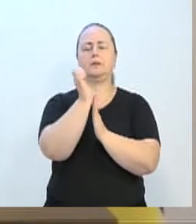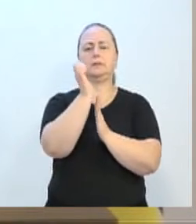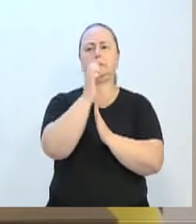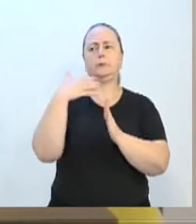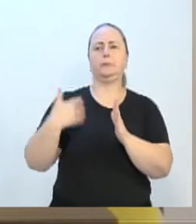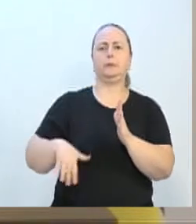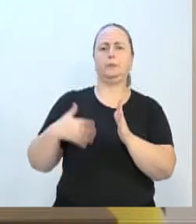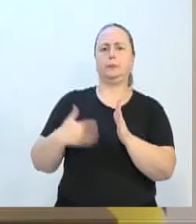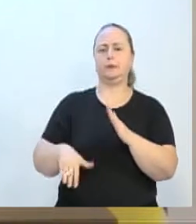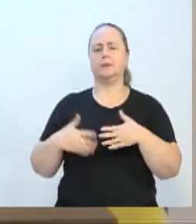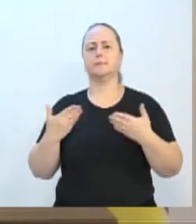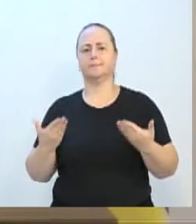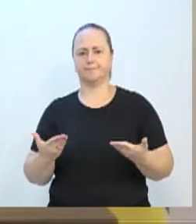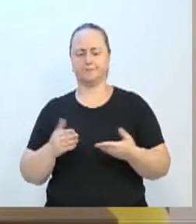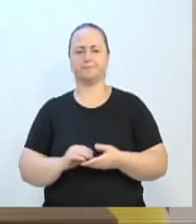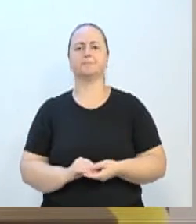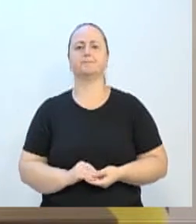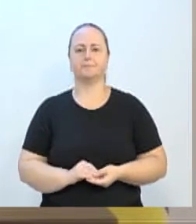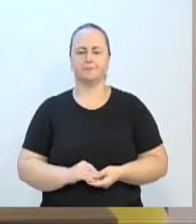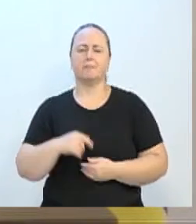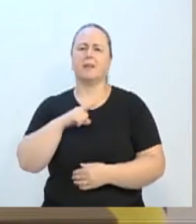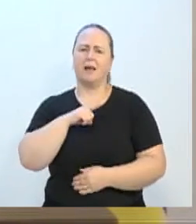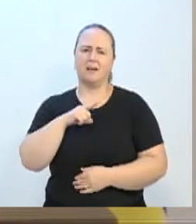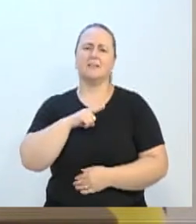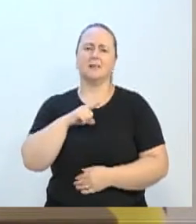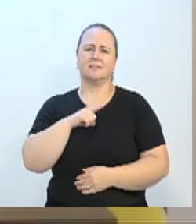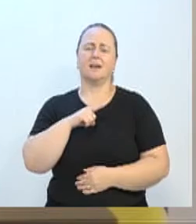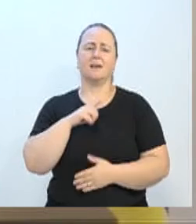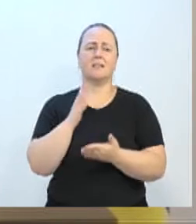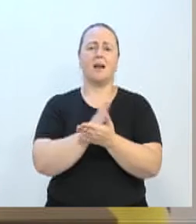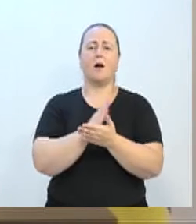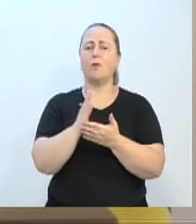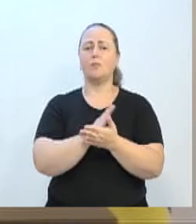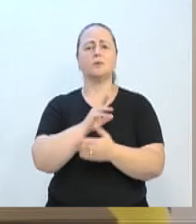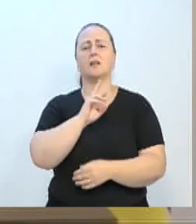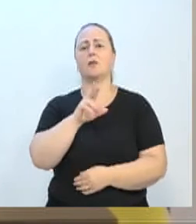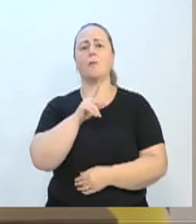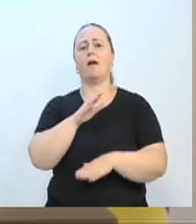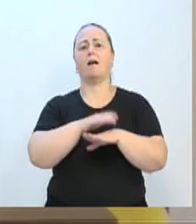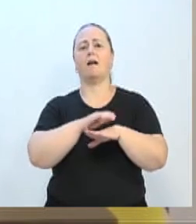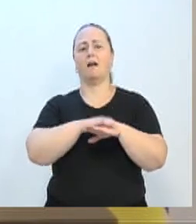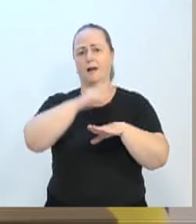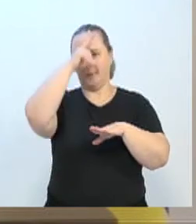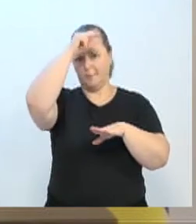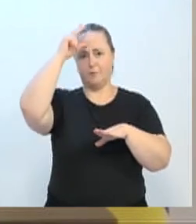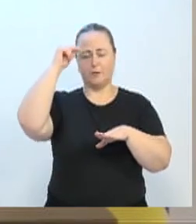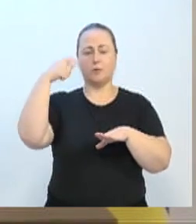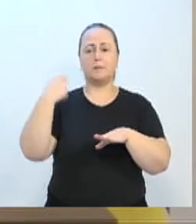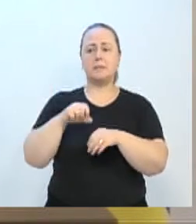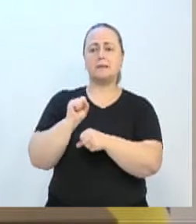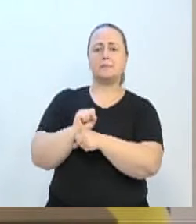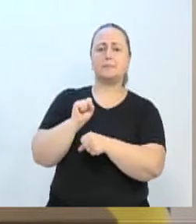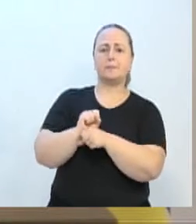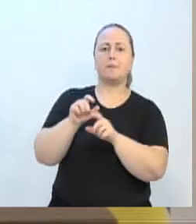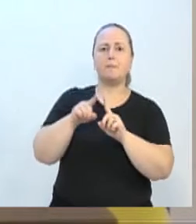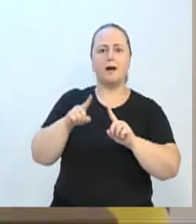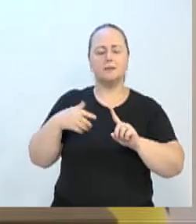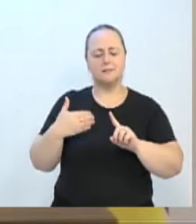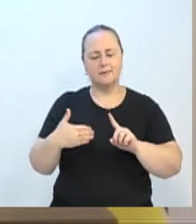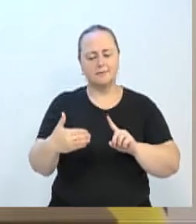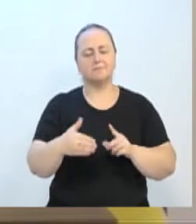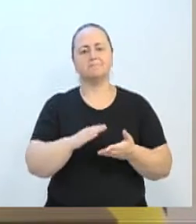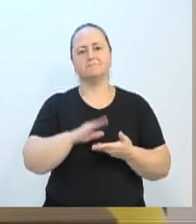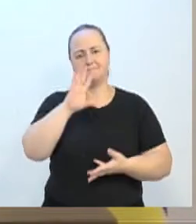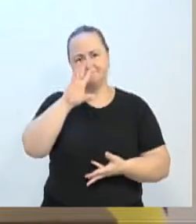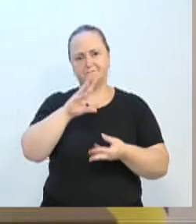coisas que, às vezes, vão além da gestão, e a gente tem que ser justo em reconhecer, mas está saindo. E vamos trazer essas informações aqui. Seria isso